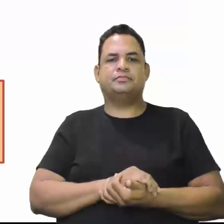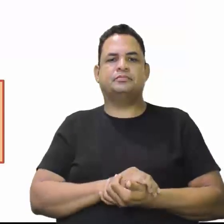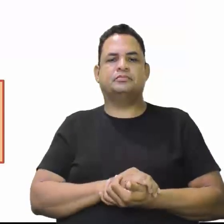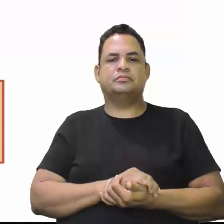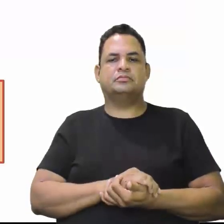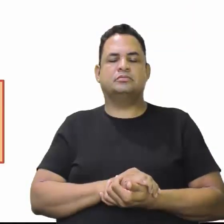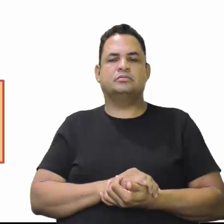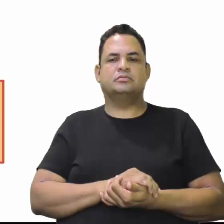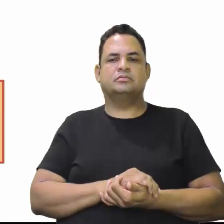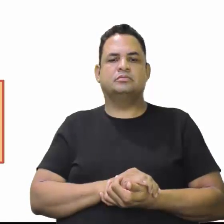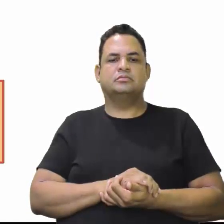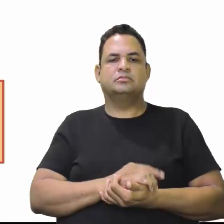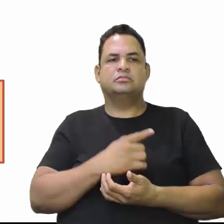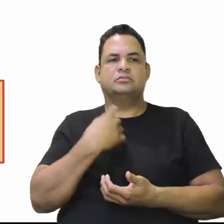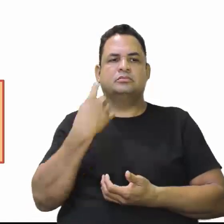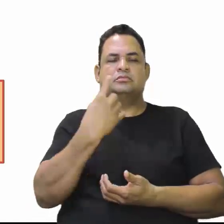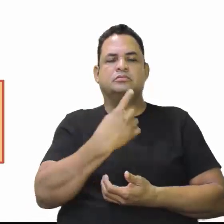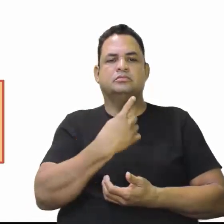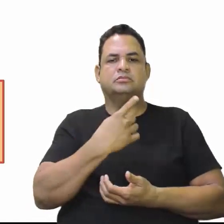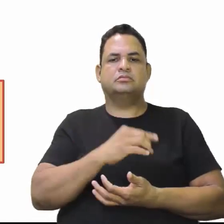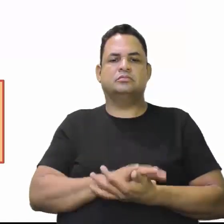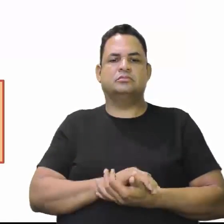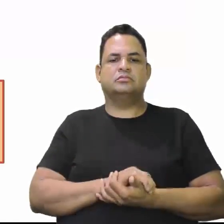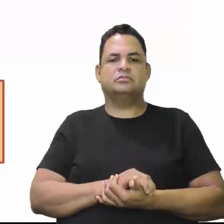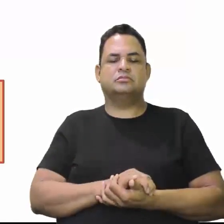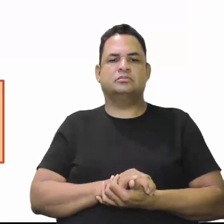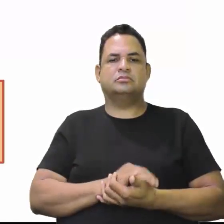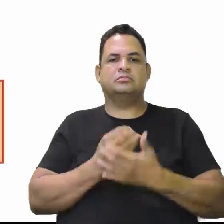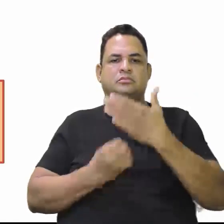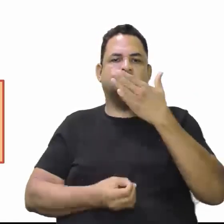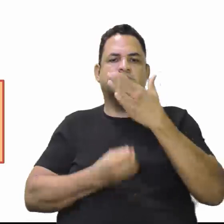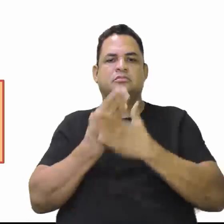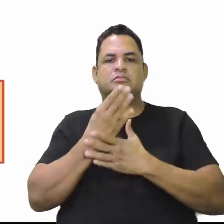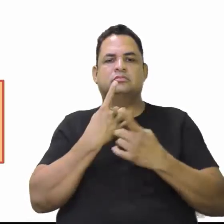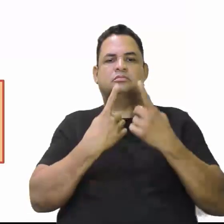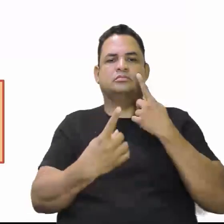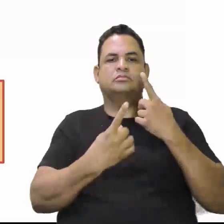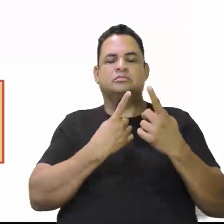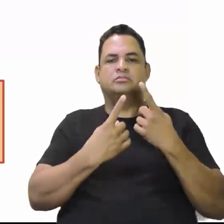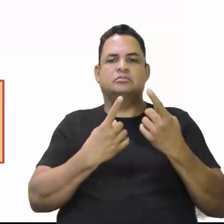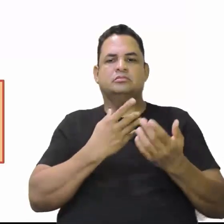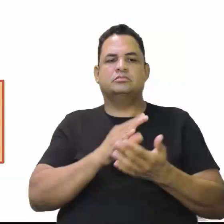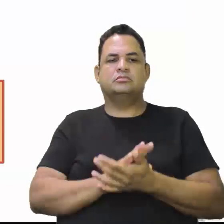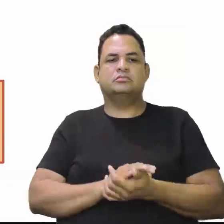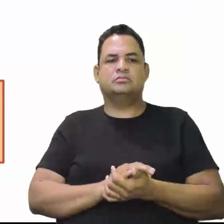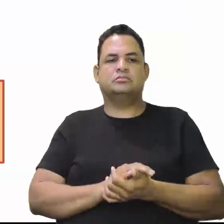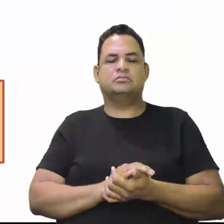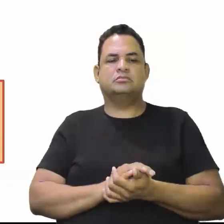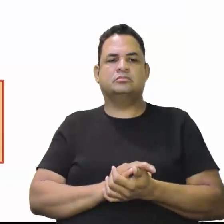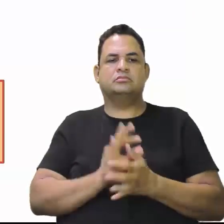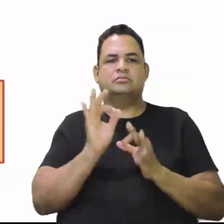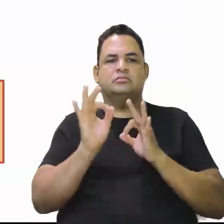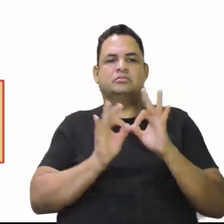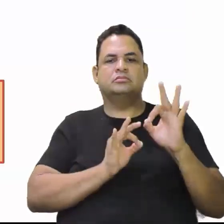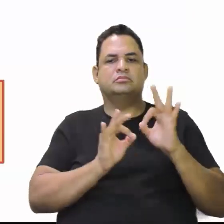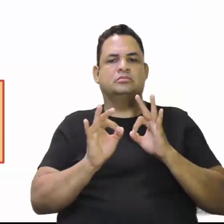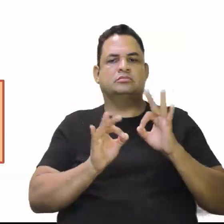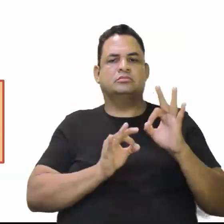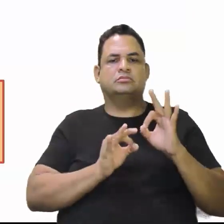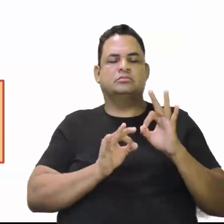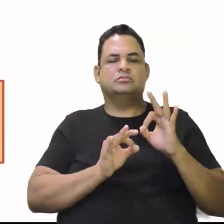Então, nós temos aí essa criação da rodovia aí. A construção da rodovia cuja instalação,